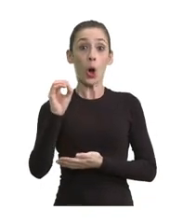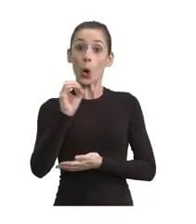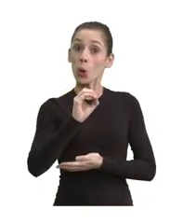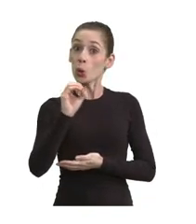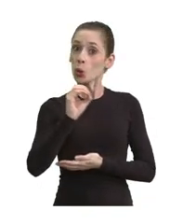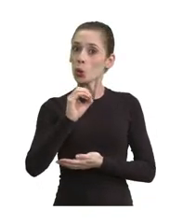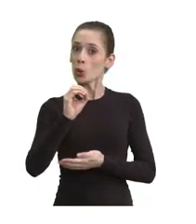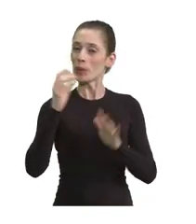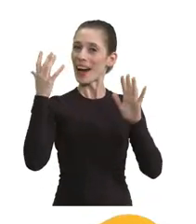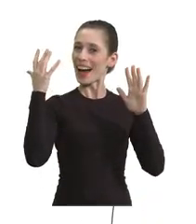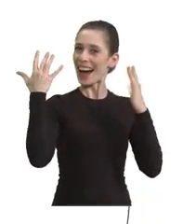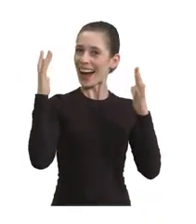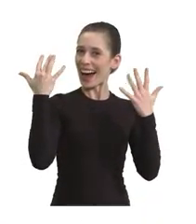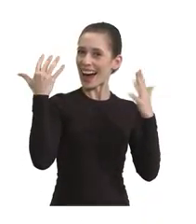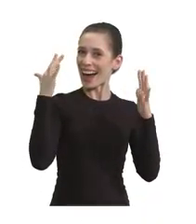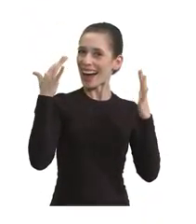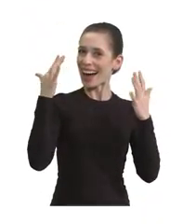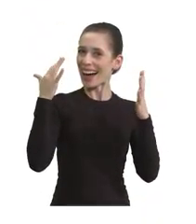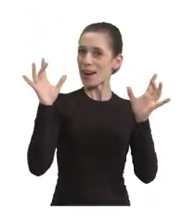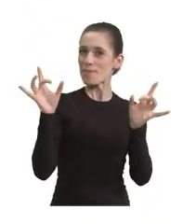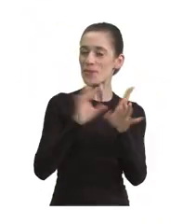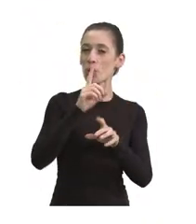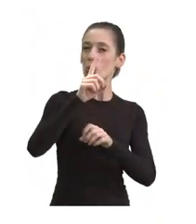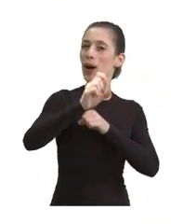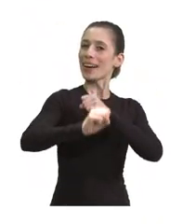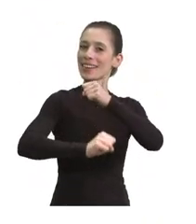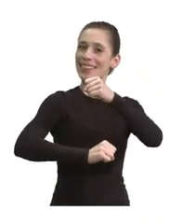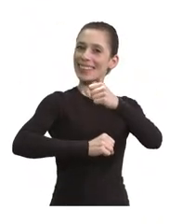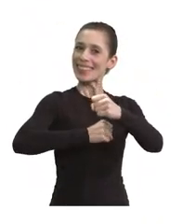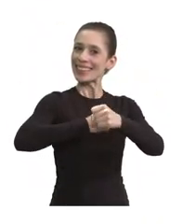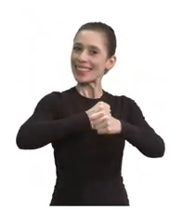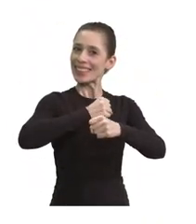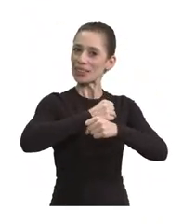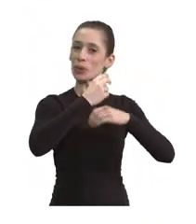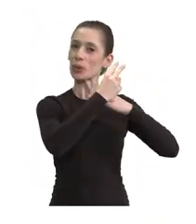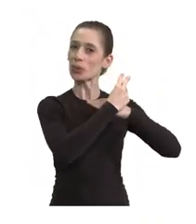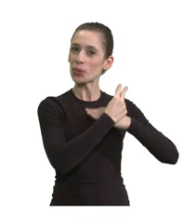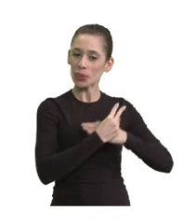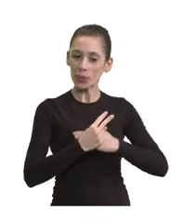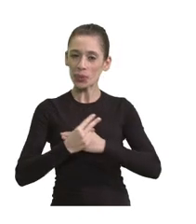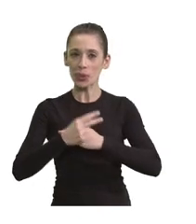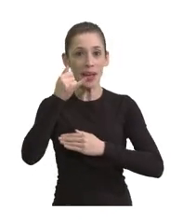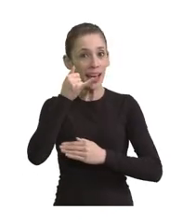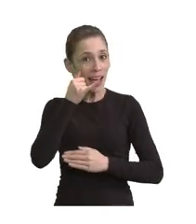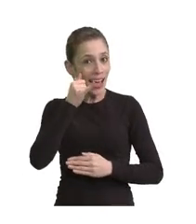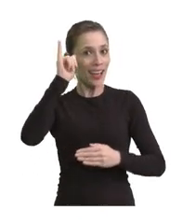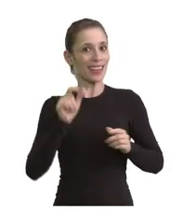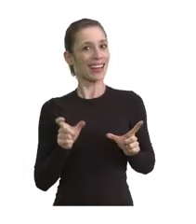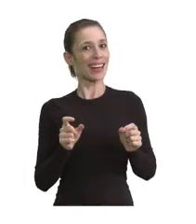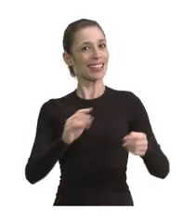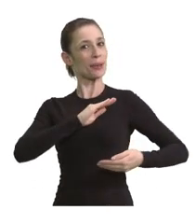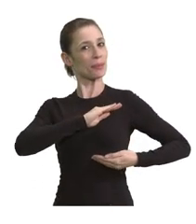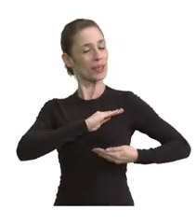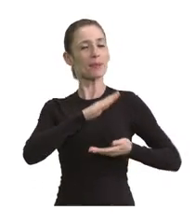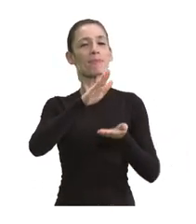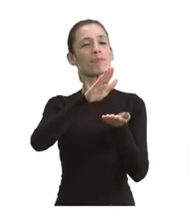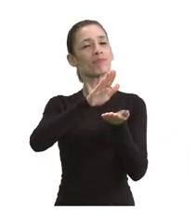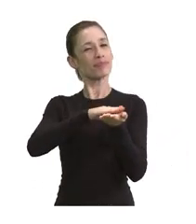Outubro! É! Completamos um ano se cuidando contra o câncer de mama.